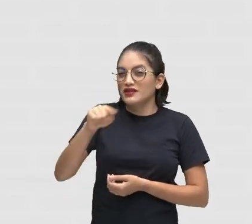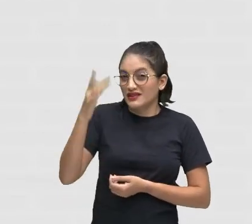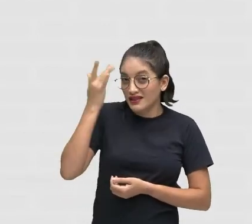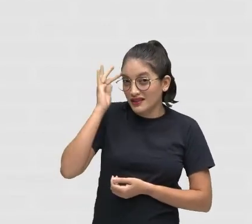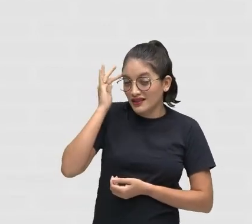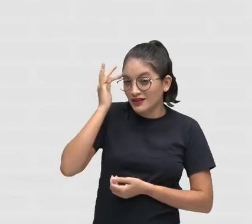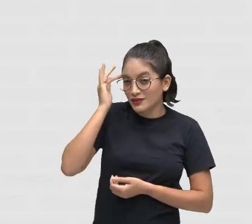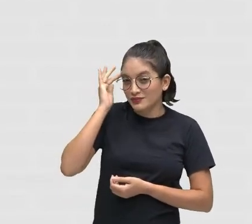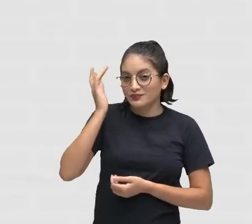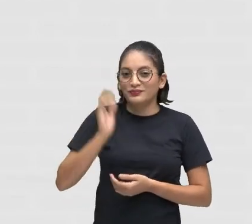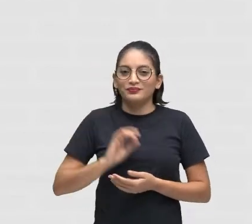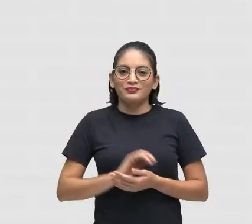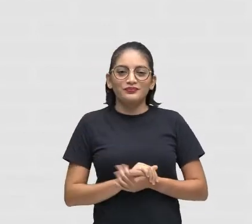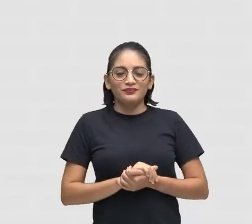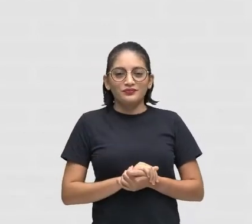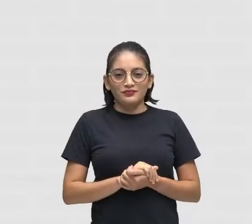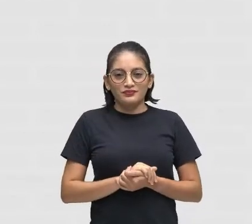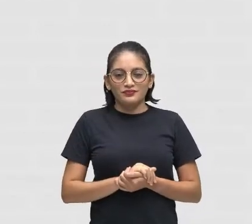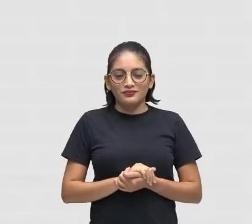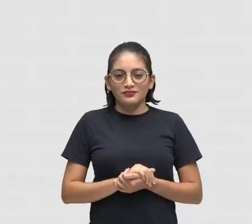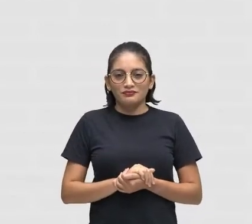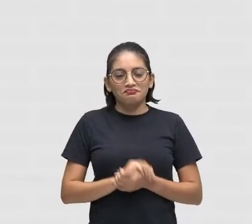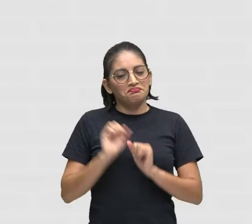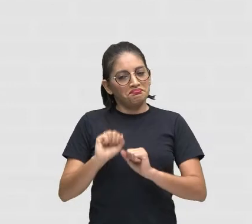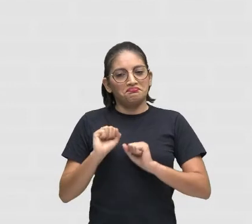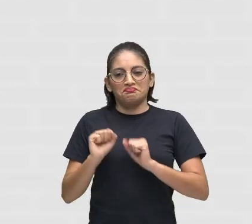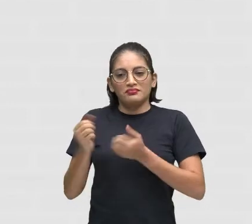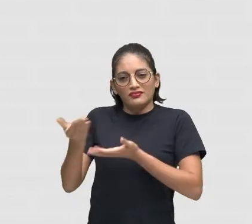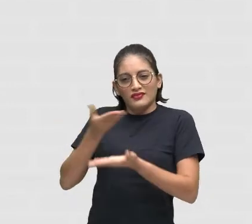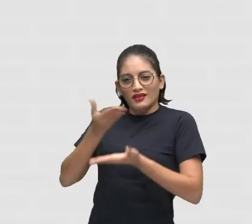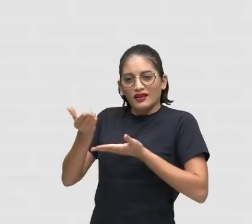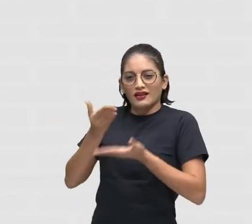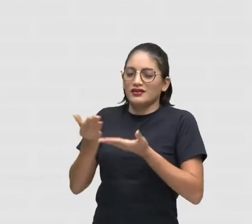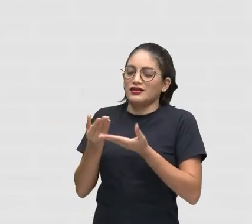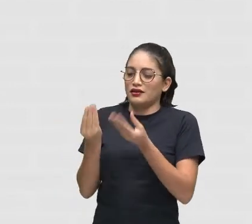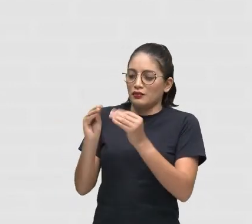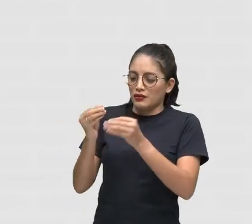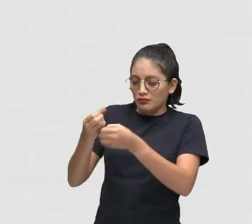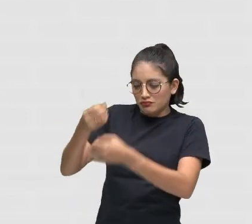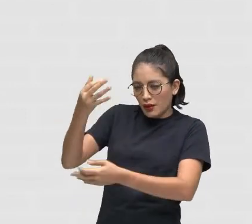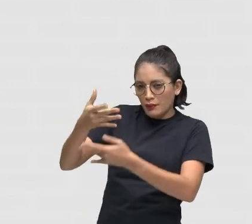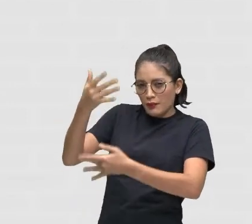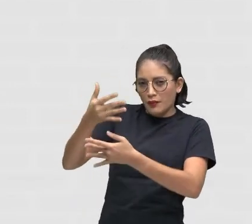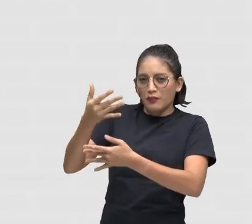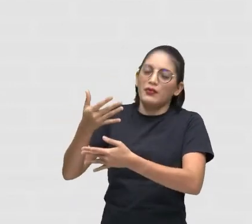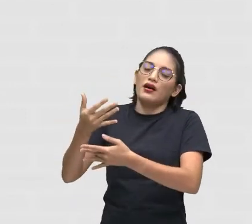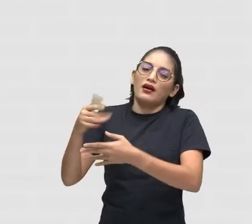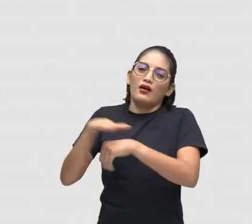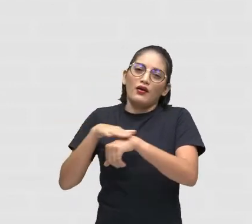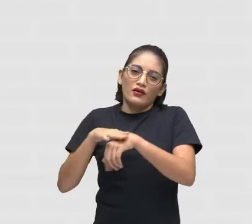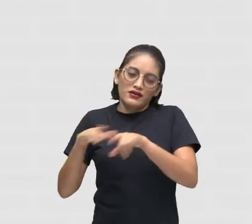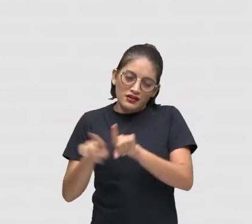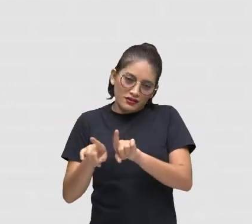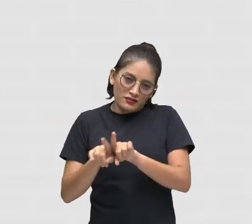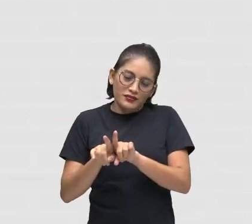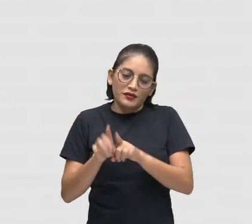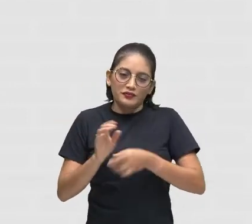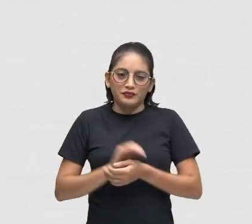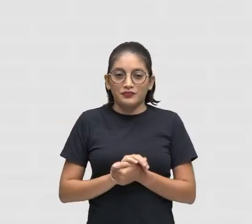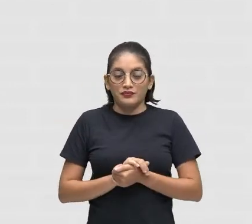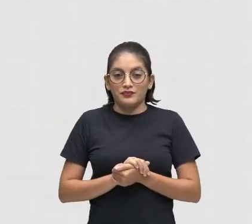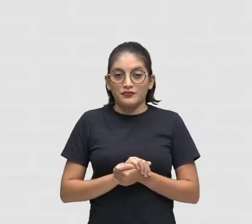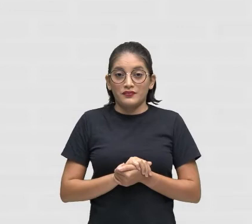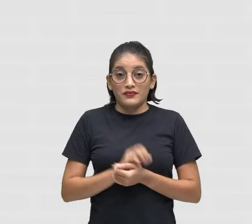Né Podem interagir Podem Conversar conosco Um pouquinho Se